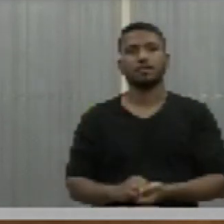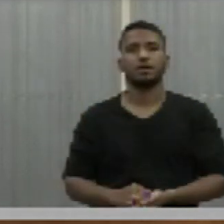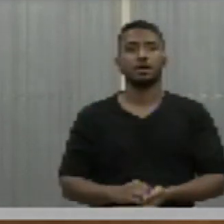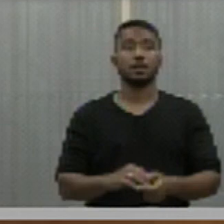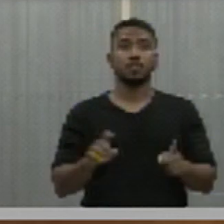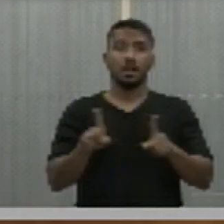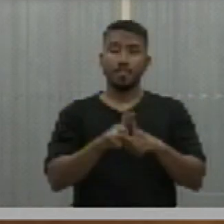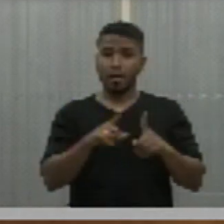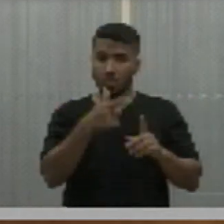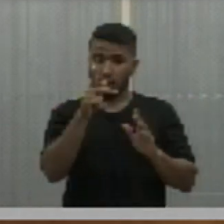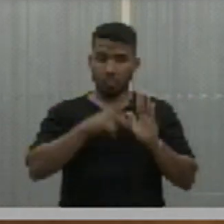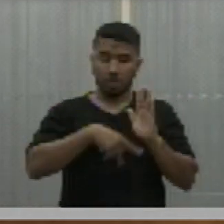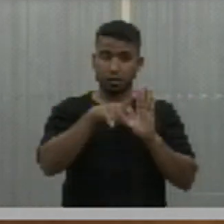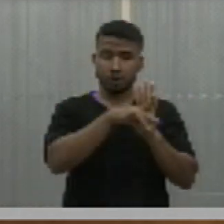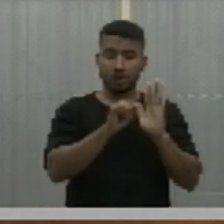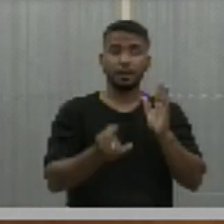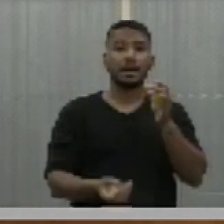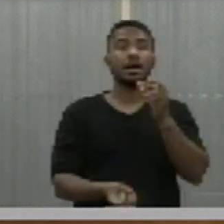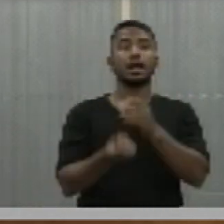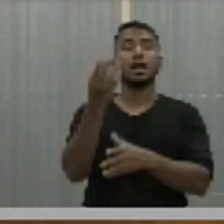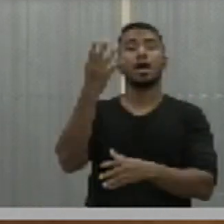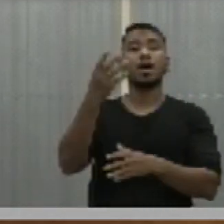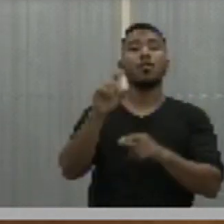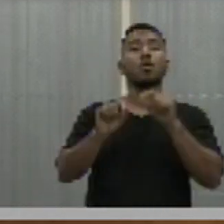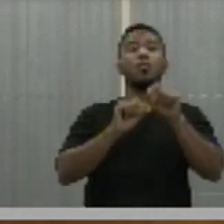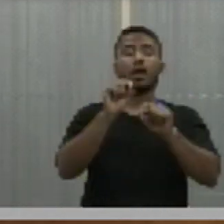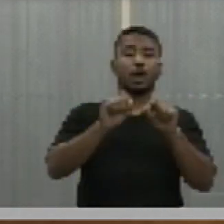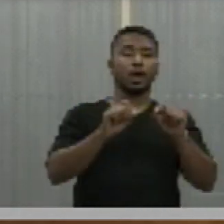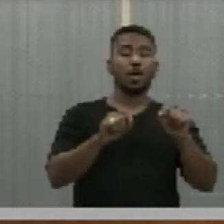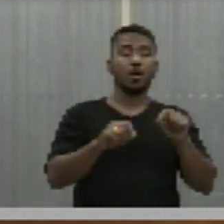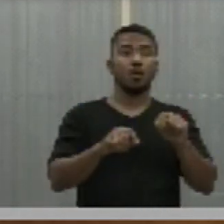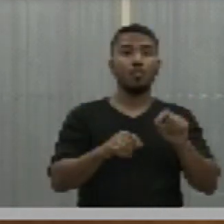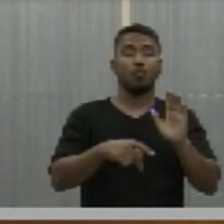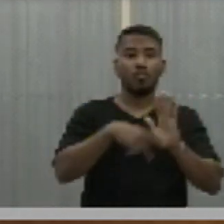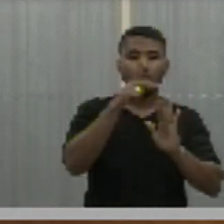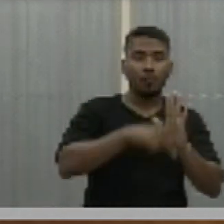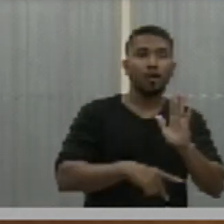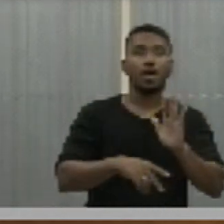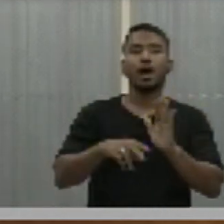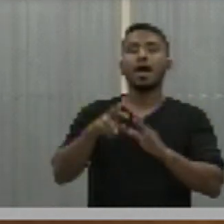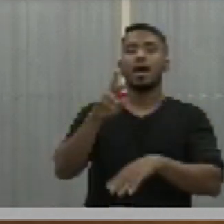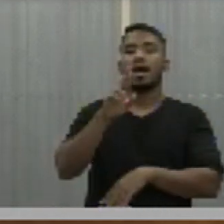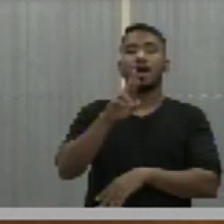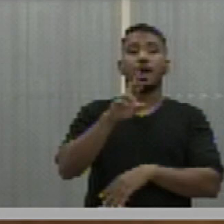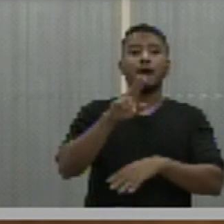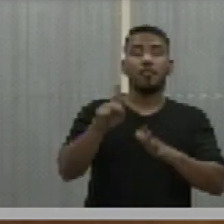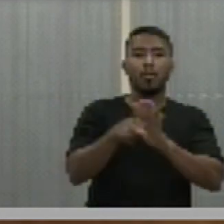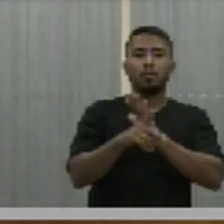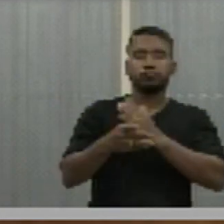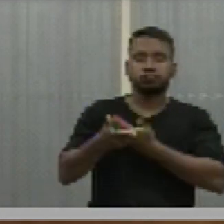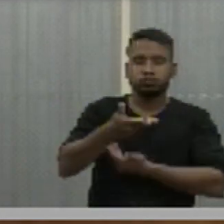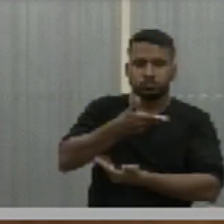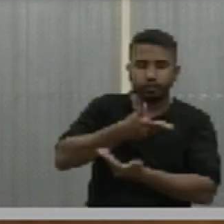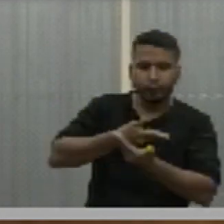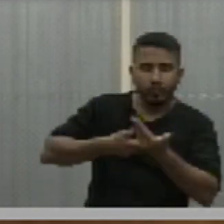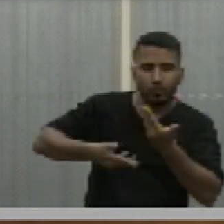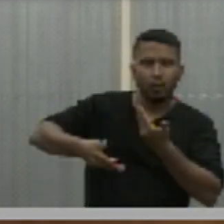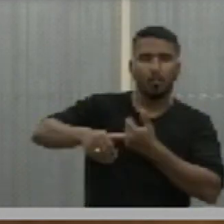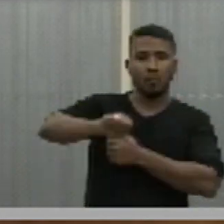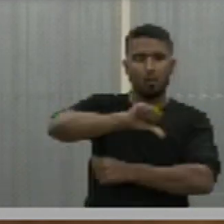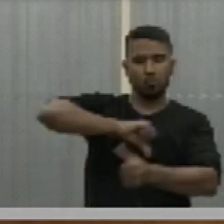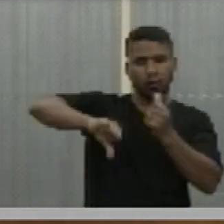Indicativo de projeto de lei que dispõe sobre a criação do Programa Estadual de Ressocialização através do trabalho da Outras